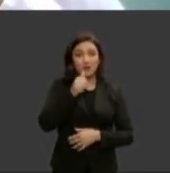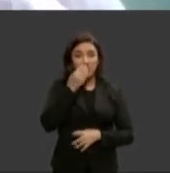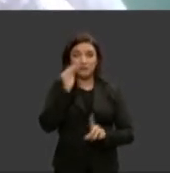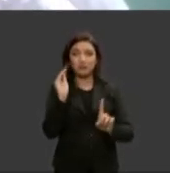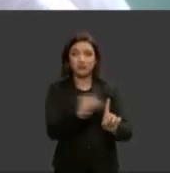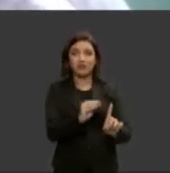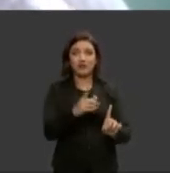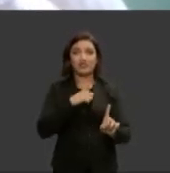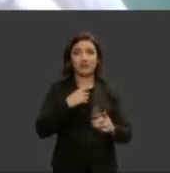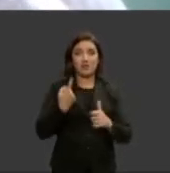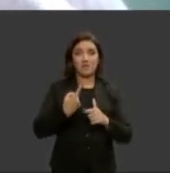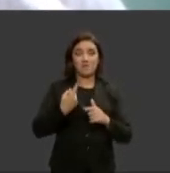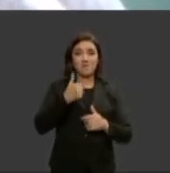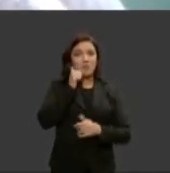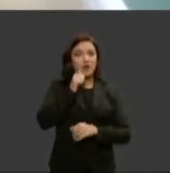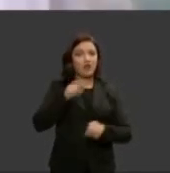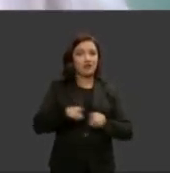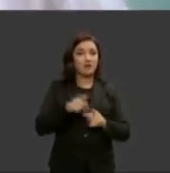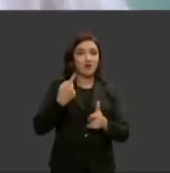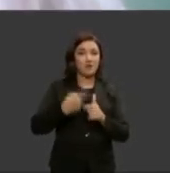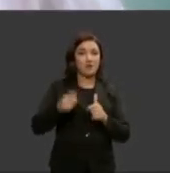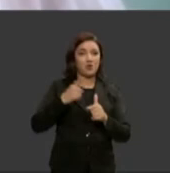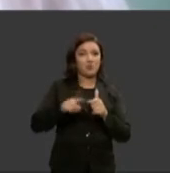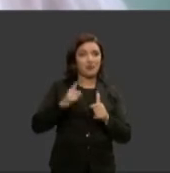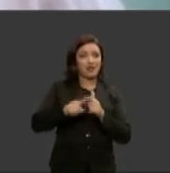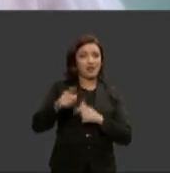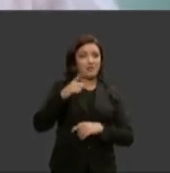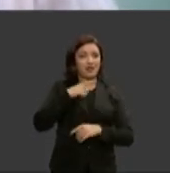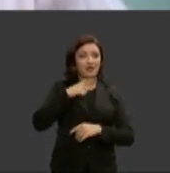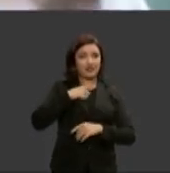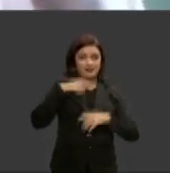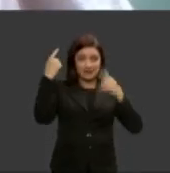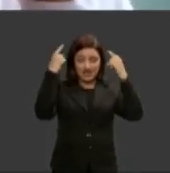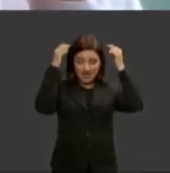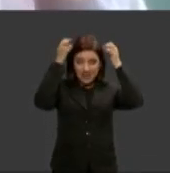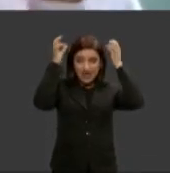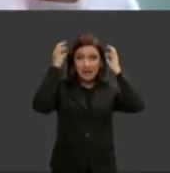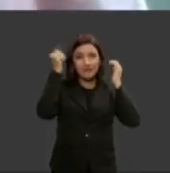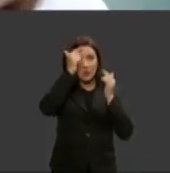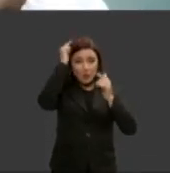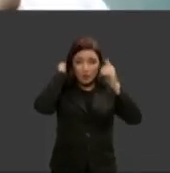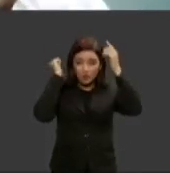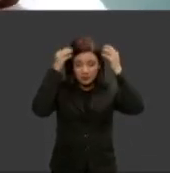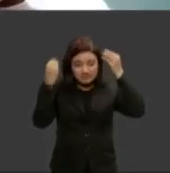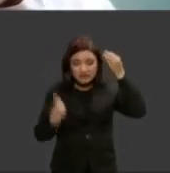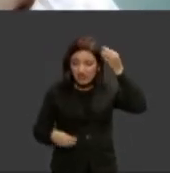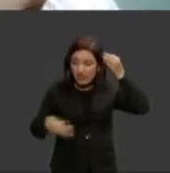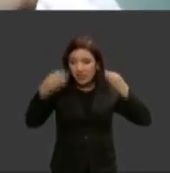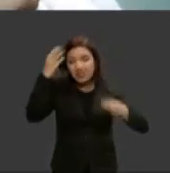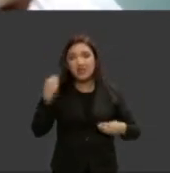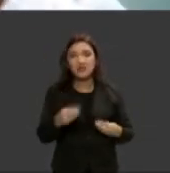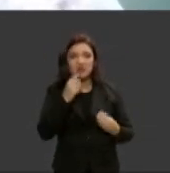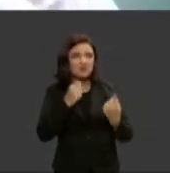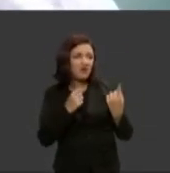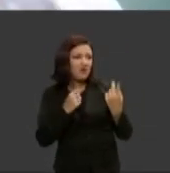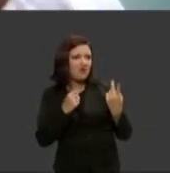escalpeladas e quando eu falo das mulheres escalpeladas as pessoas pensam que uma duas três não